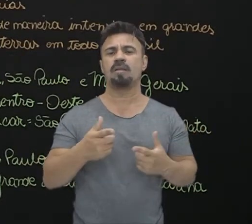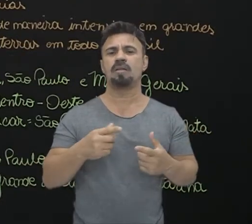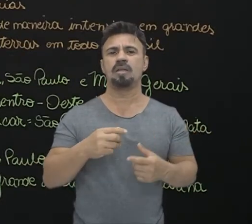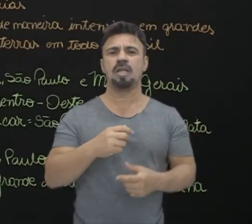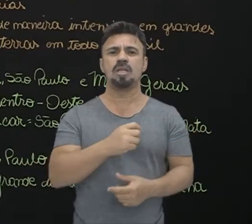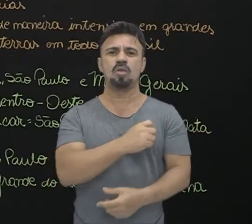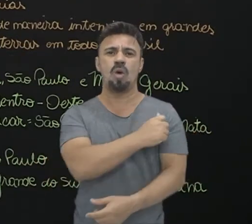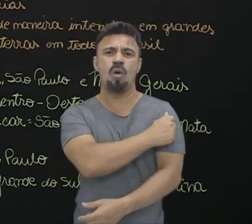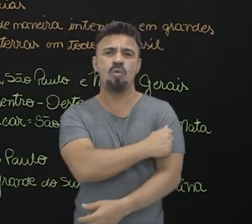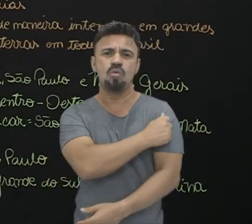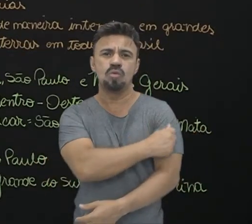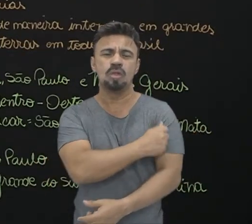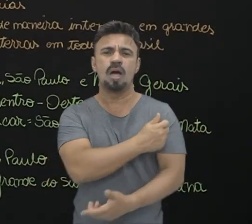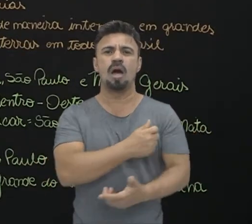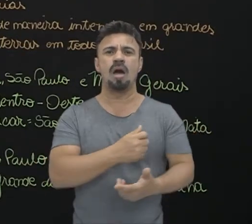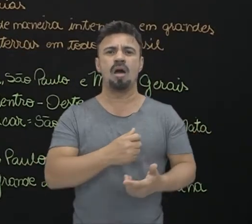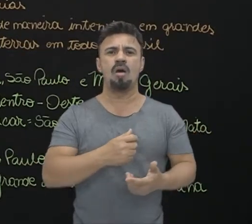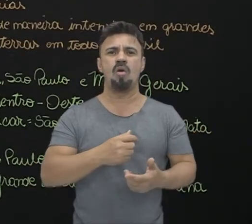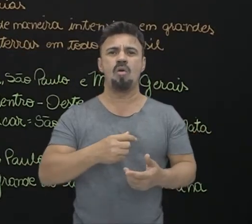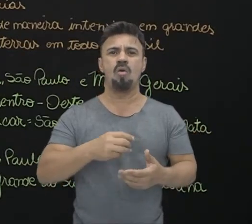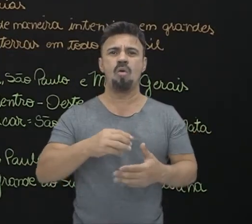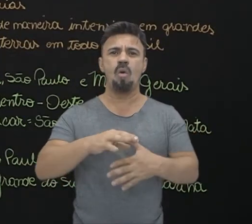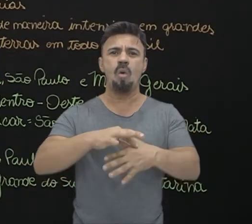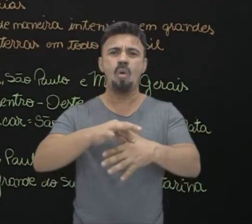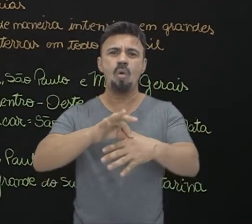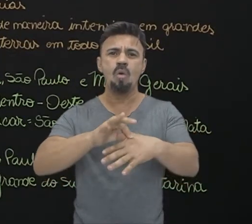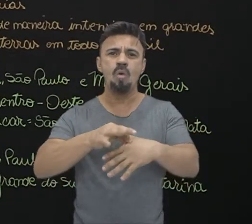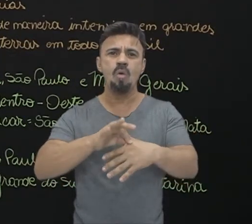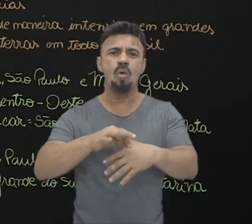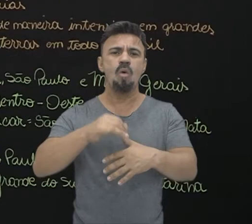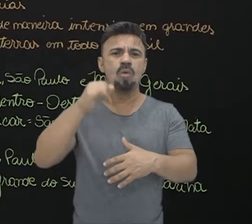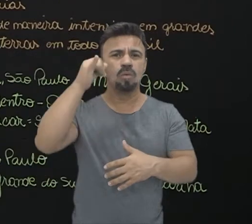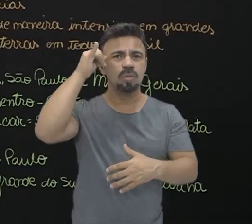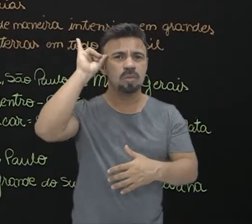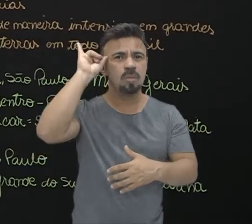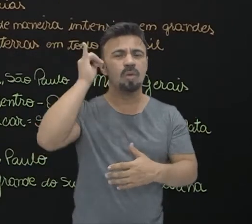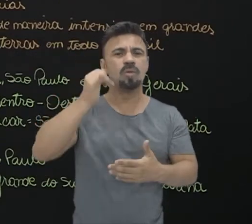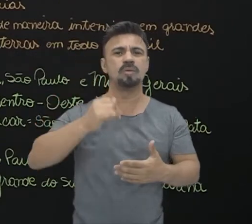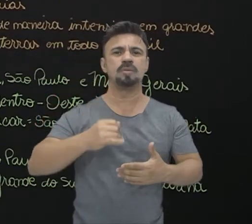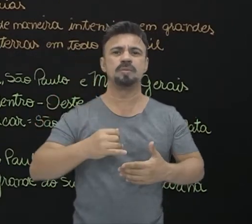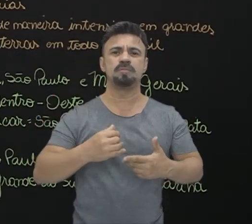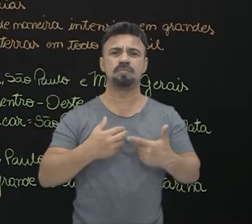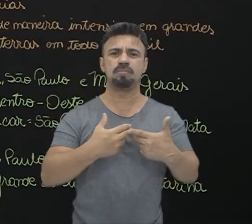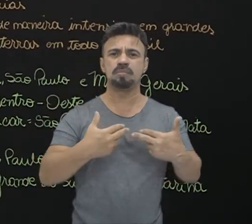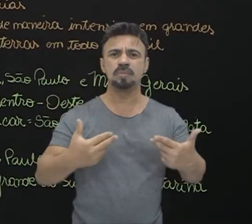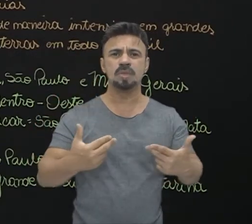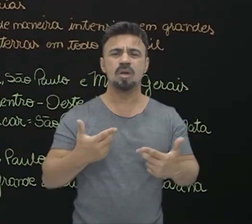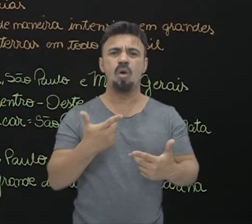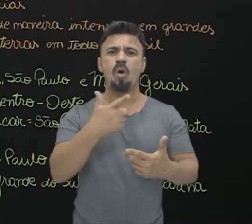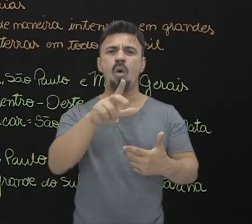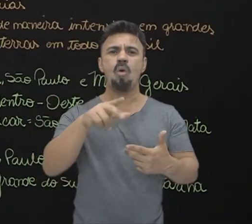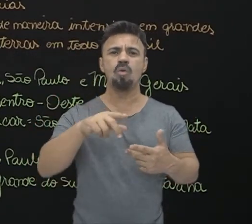algodão, o cortume, por exemplo, vai mandar o couro para as indústrias, vai mandar aí outros insumos que vão ser